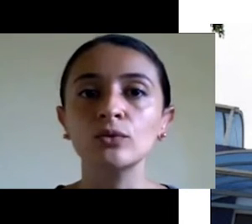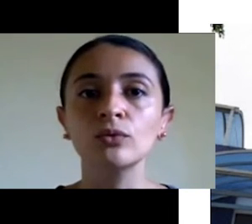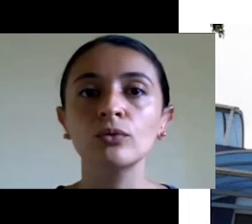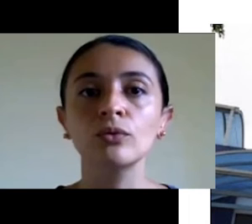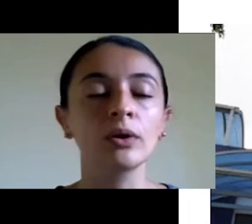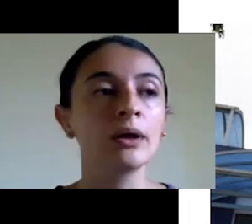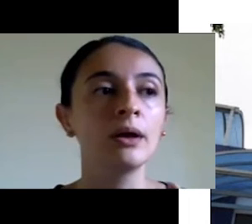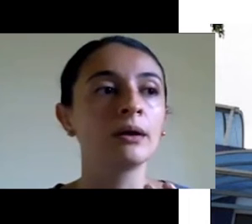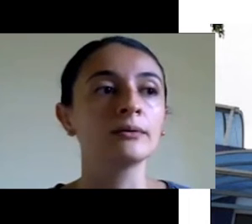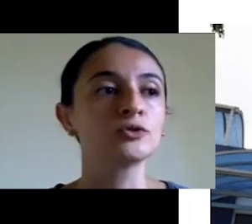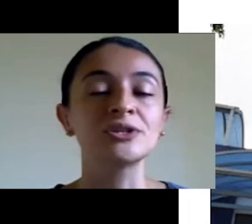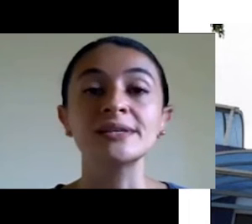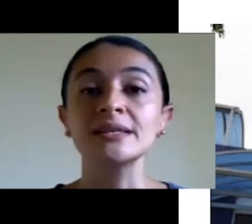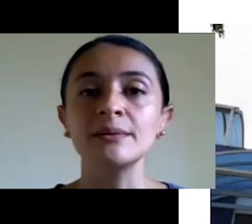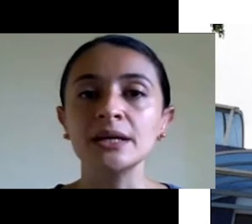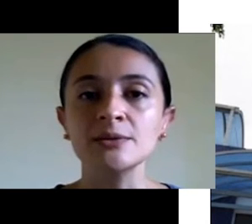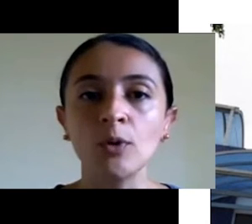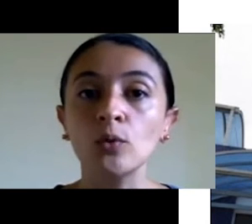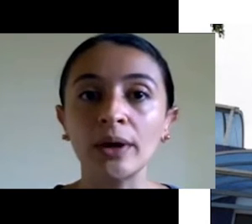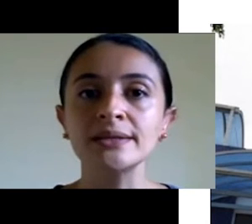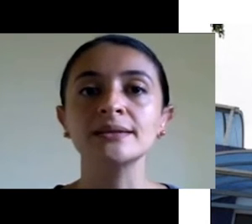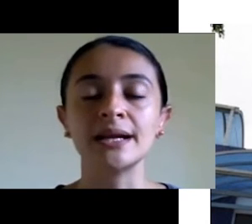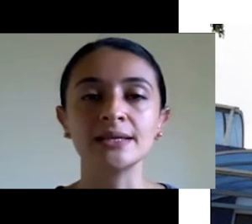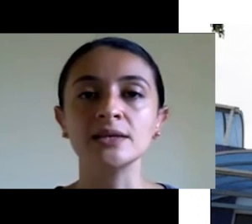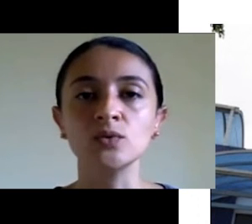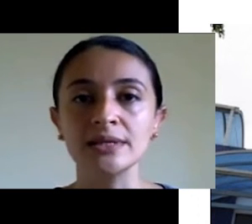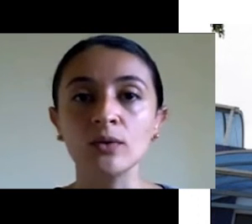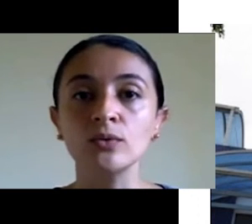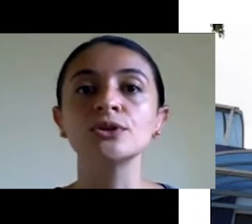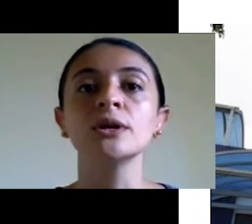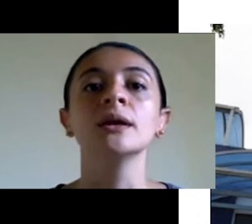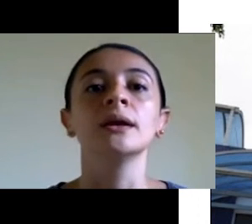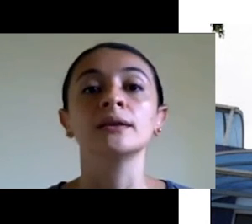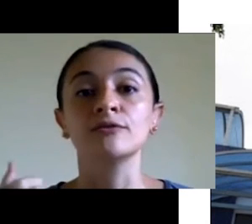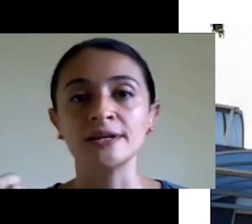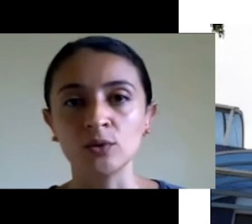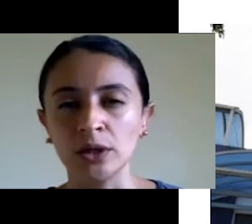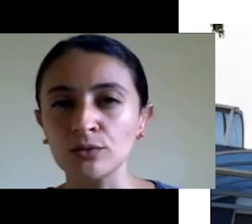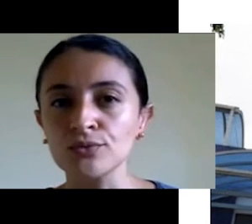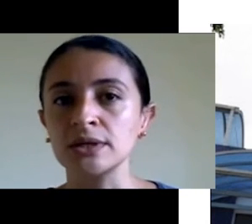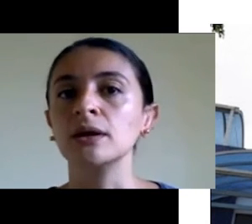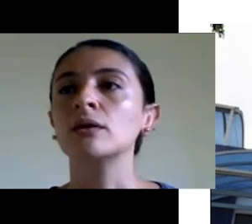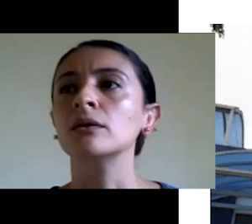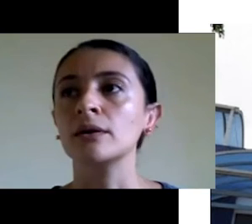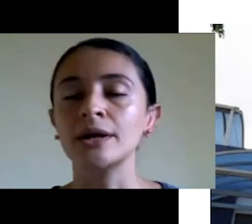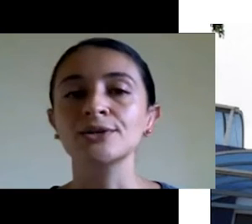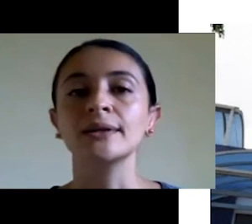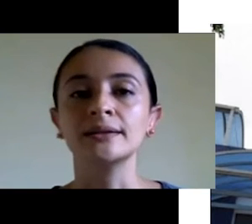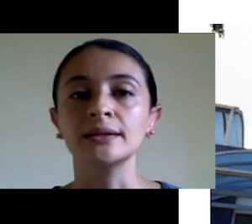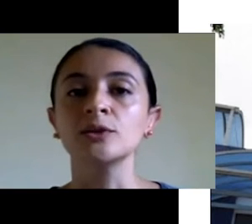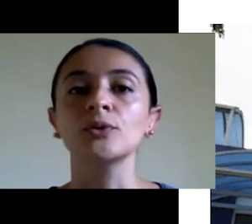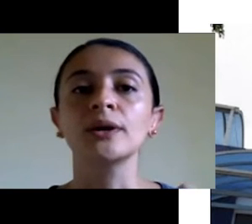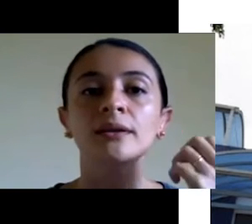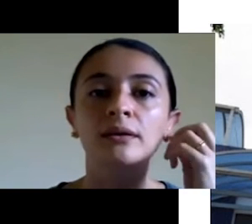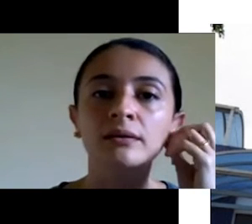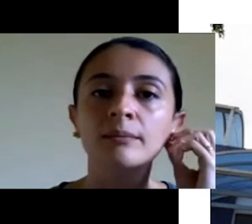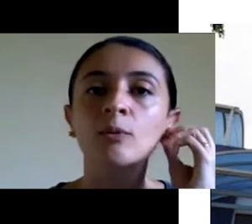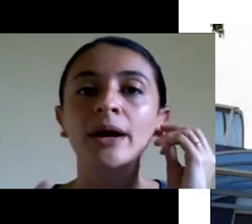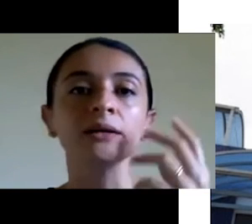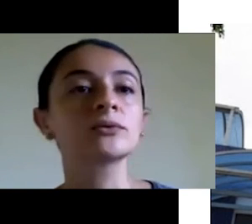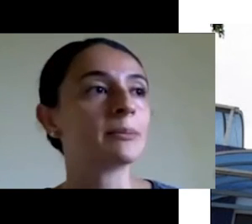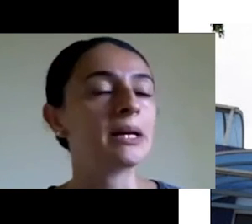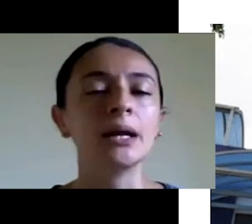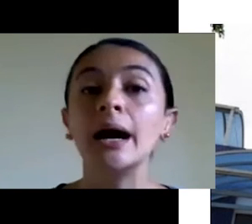contato com substâncias químicas poluentes que trazem risco à saúde. Então, faz-se uma denúncia, né? Olha, eu acho que está tendo, porque